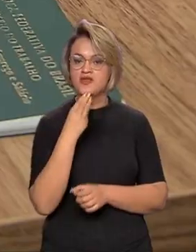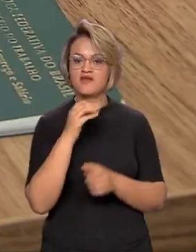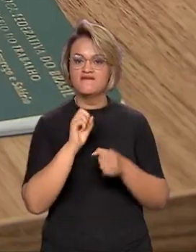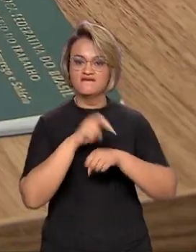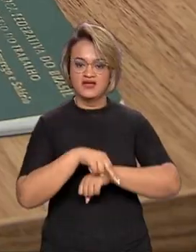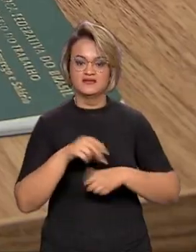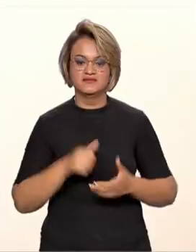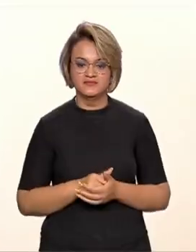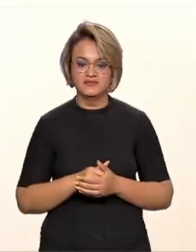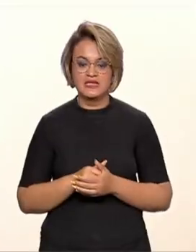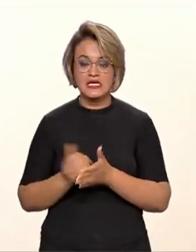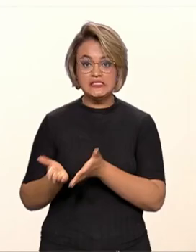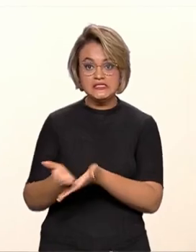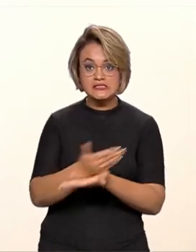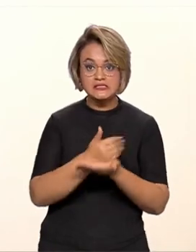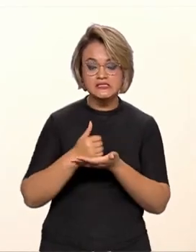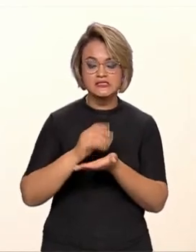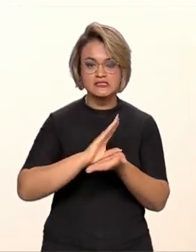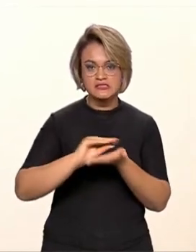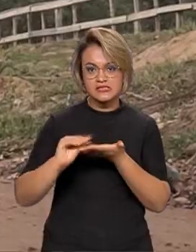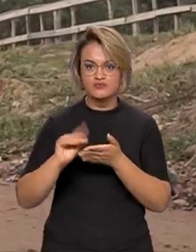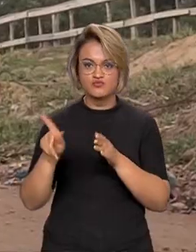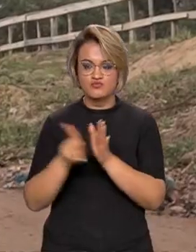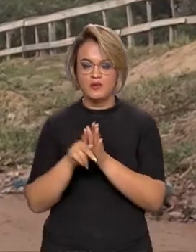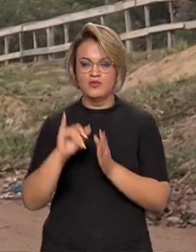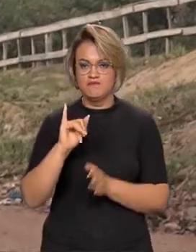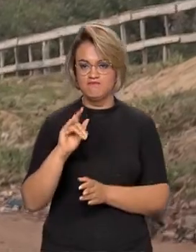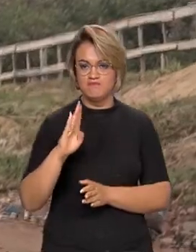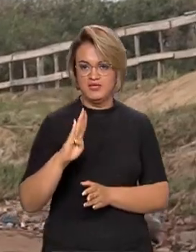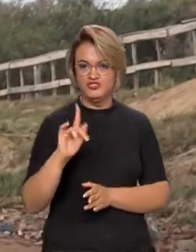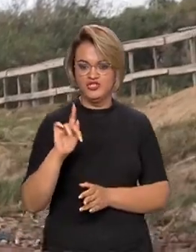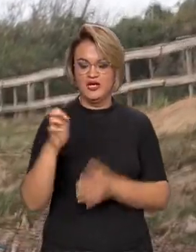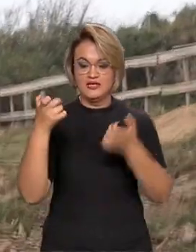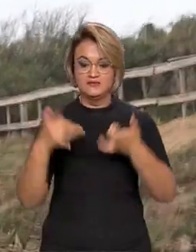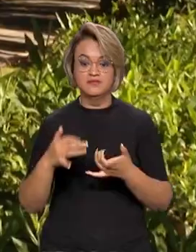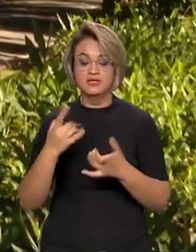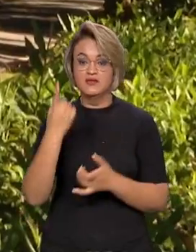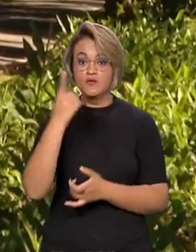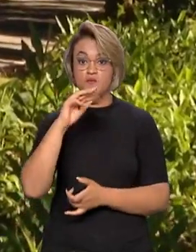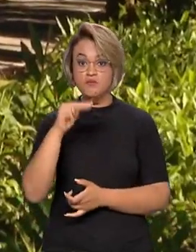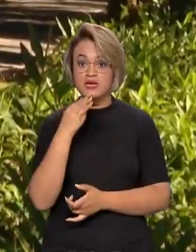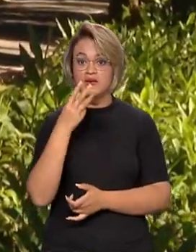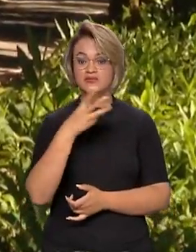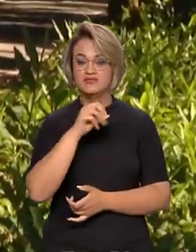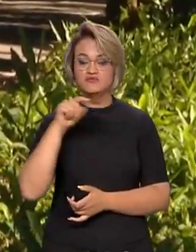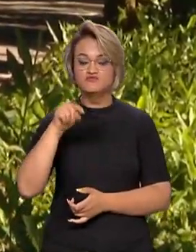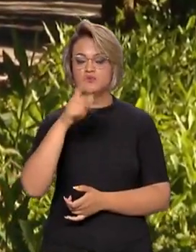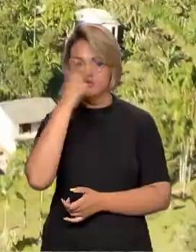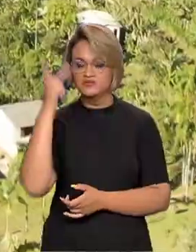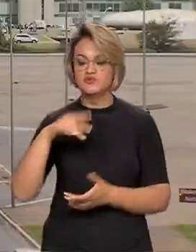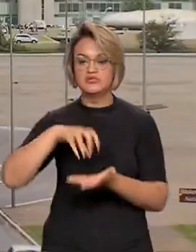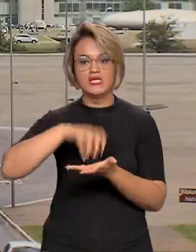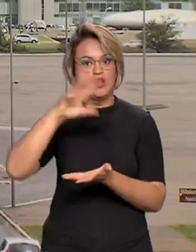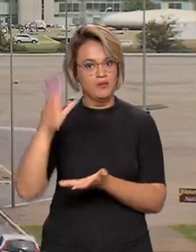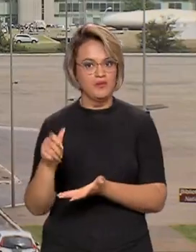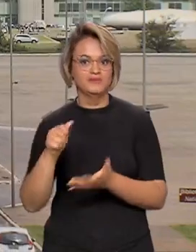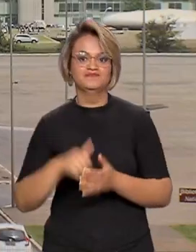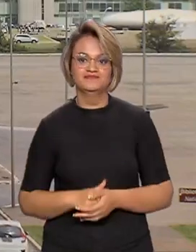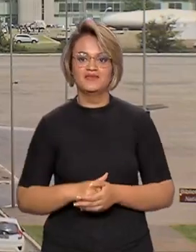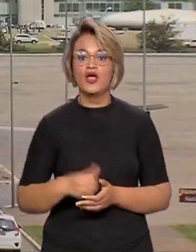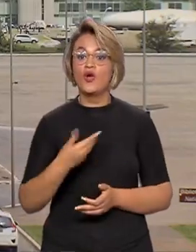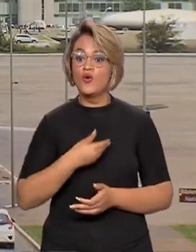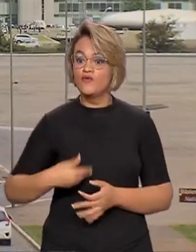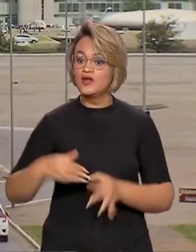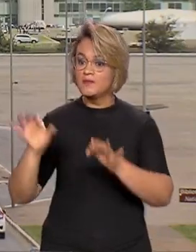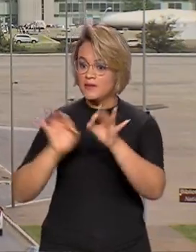O censo inédito do IBGE revela que o Brasil tem mais de 1 milhão e 300 mil quilombolas. O governo prepara